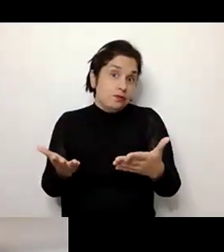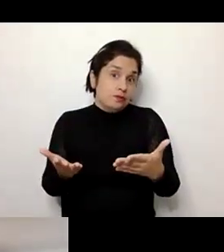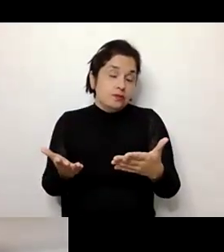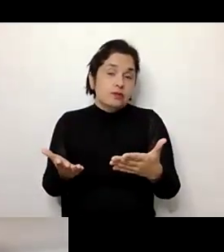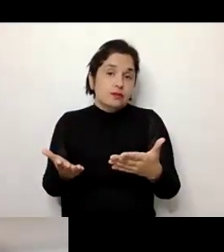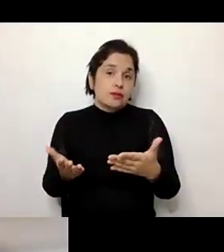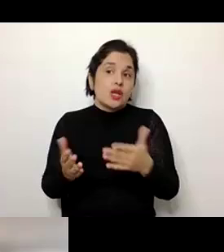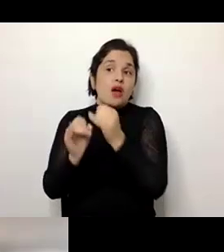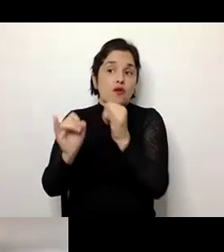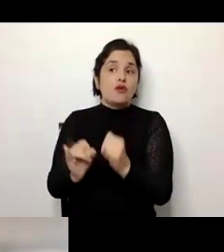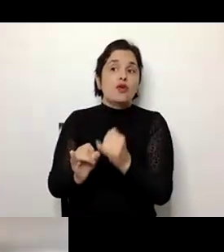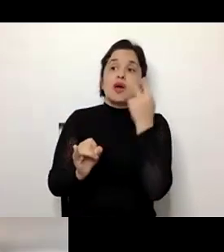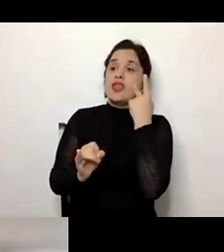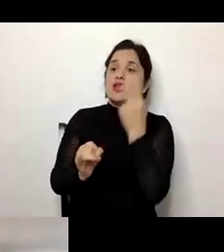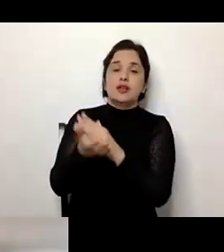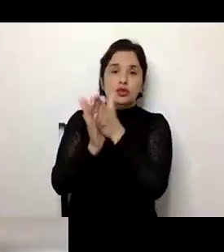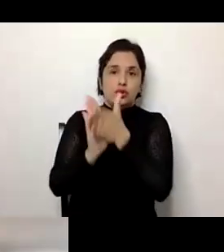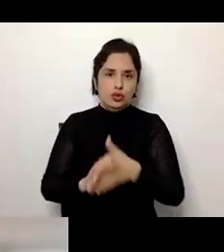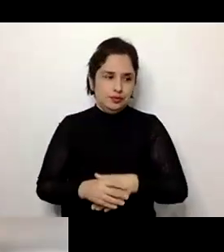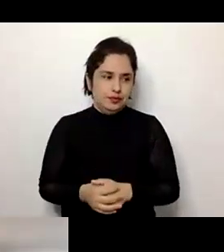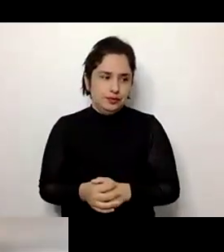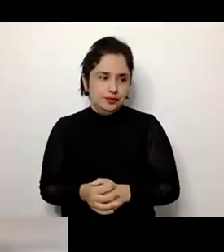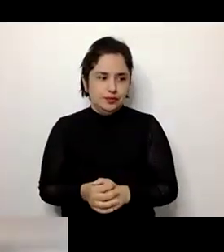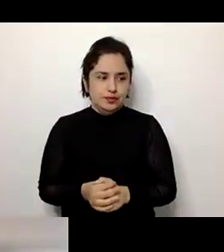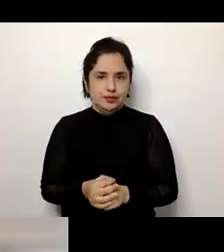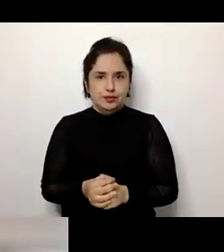formas de poder mirar tudo isso. Então, justamente,